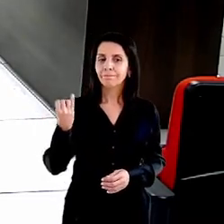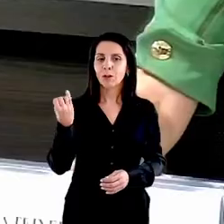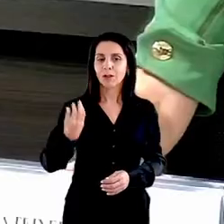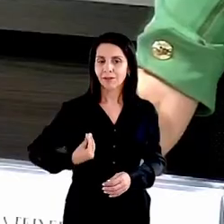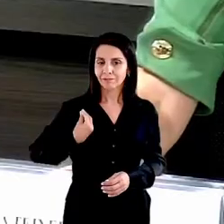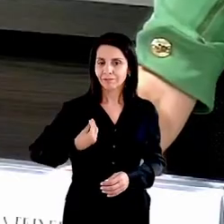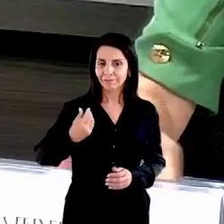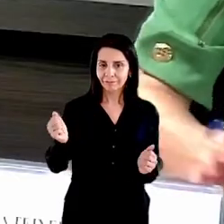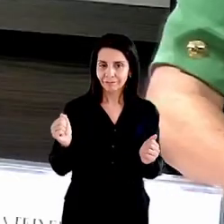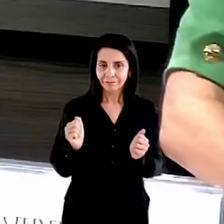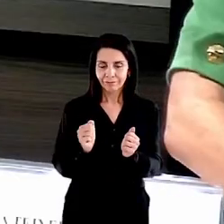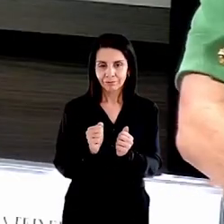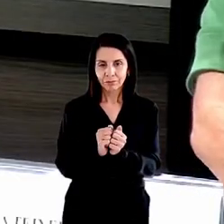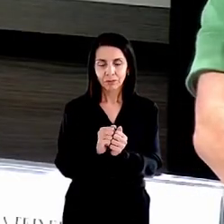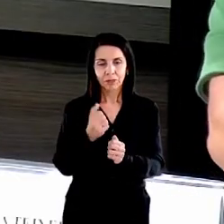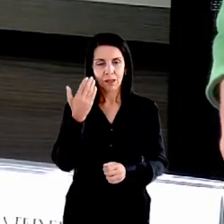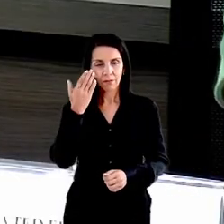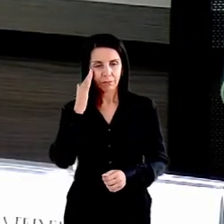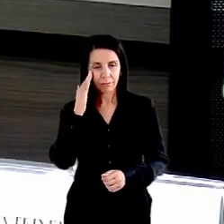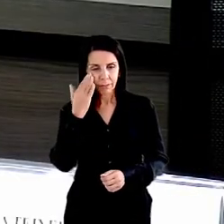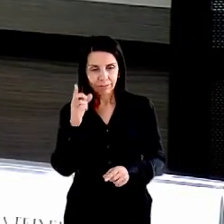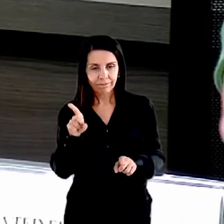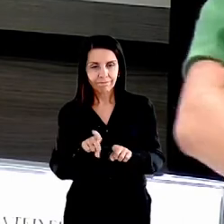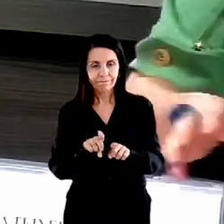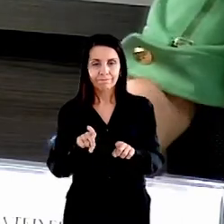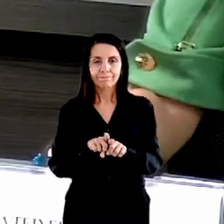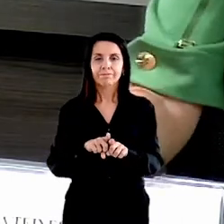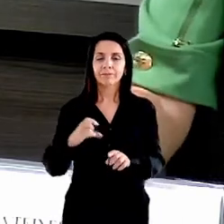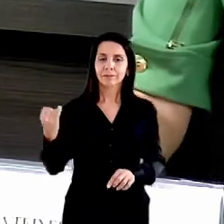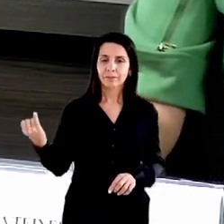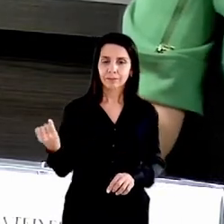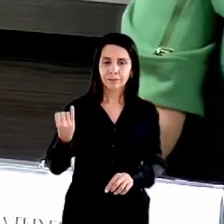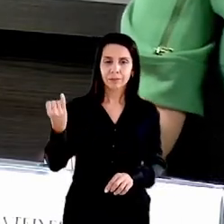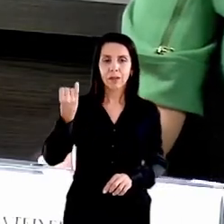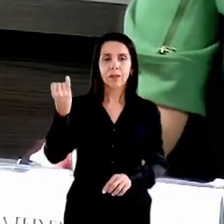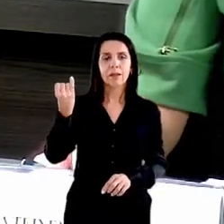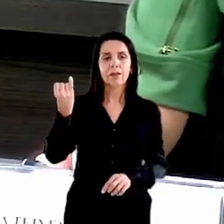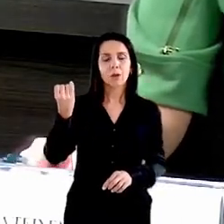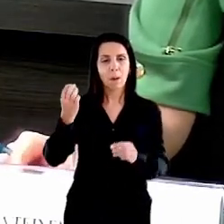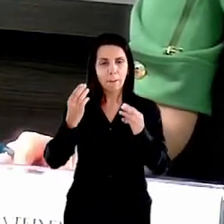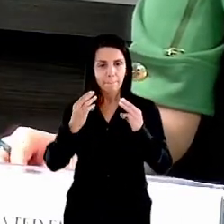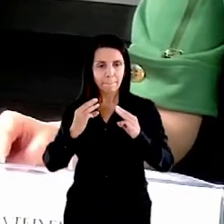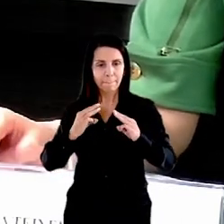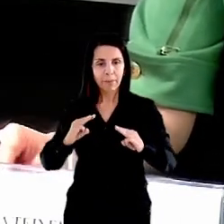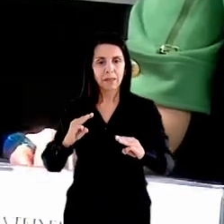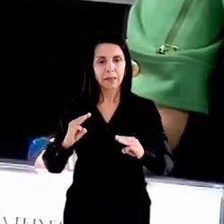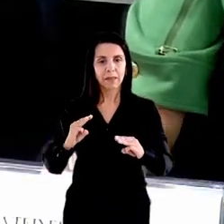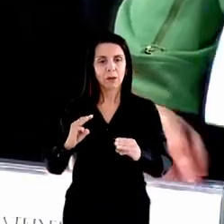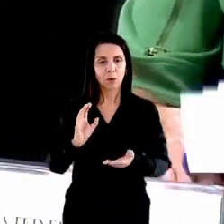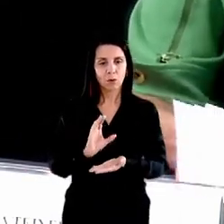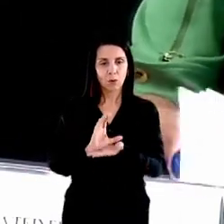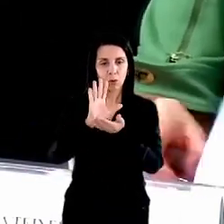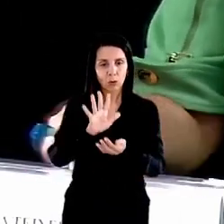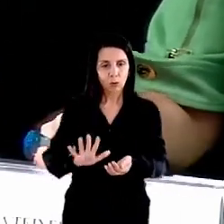entendendo também a importância da missão que o Conselho está assumindo.